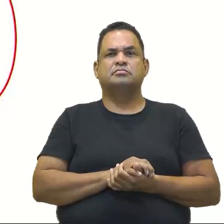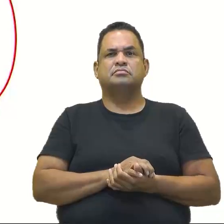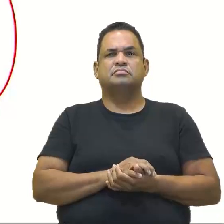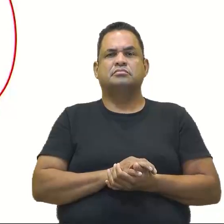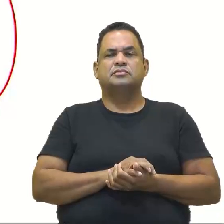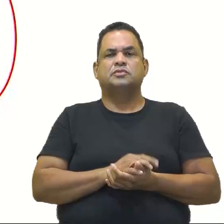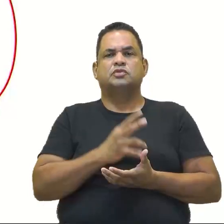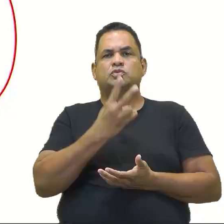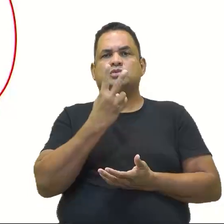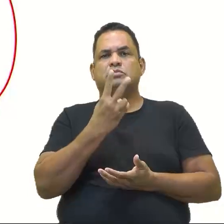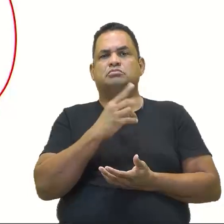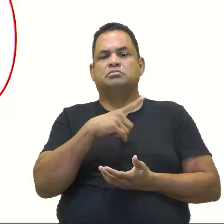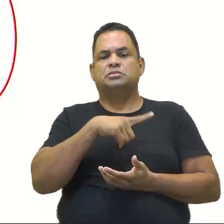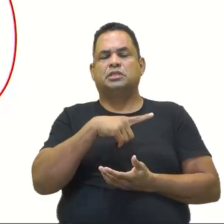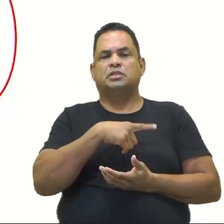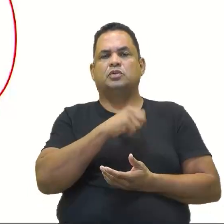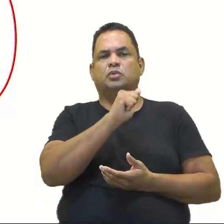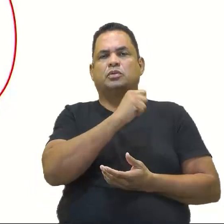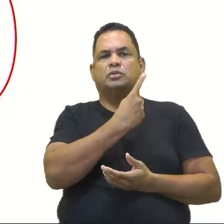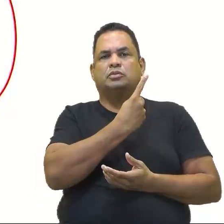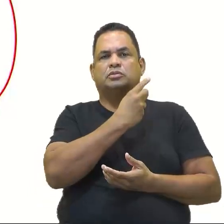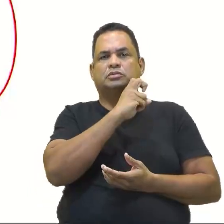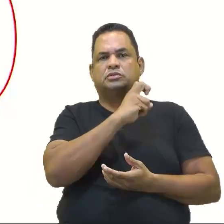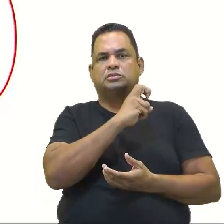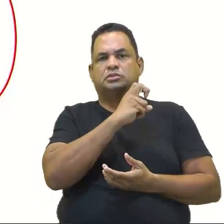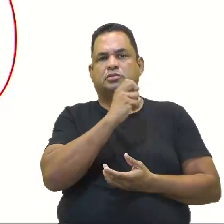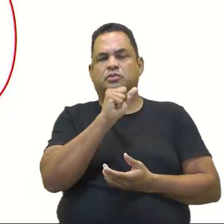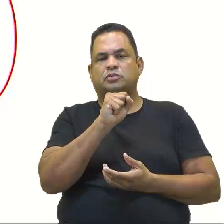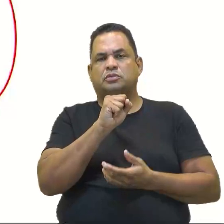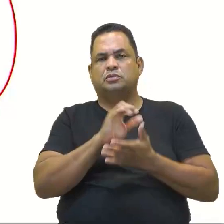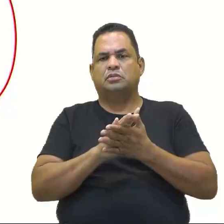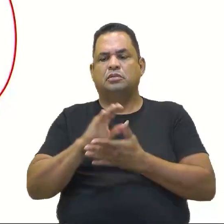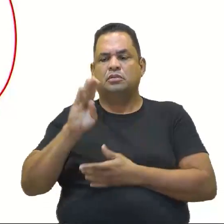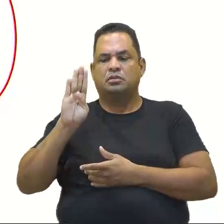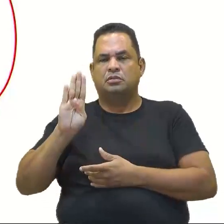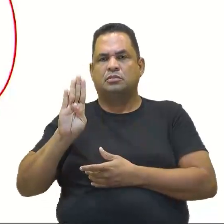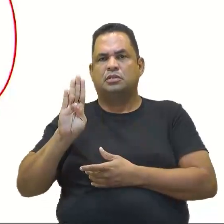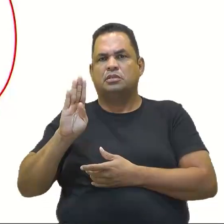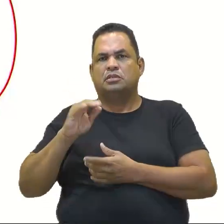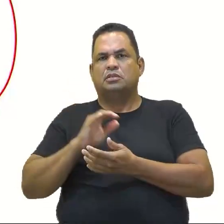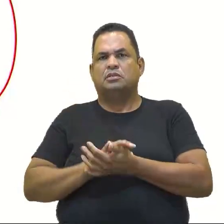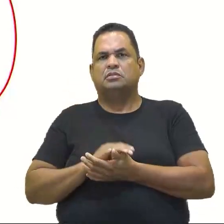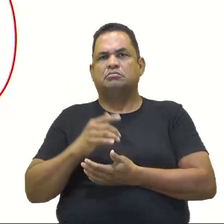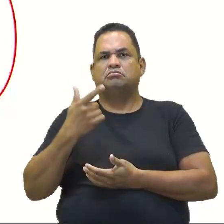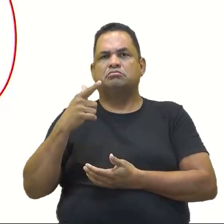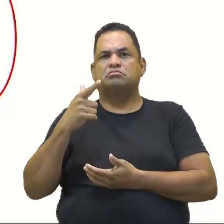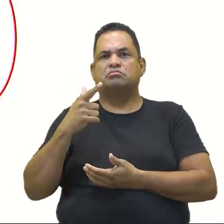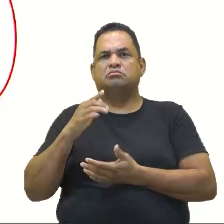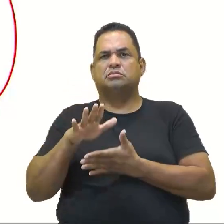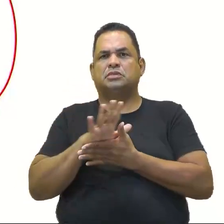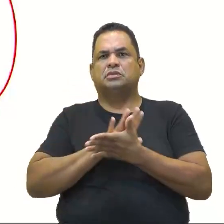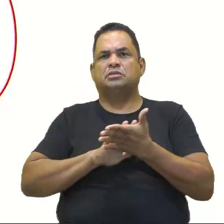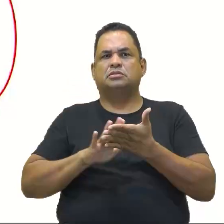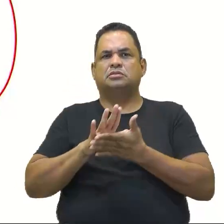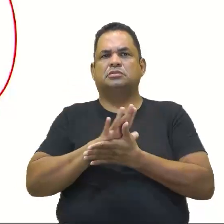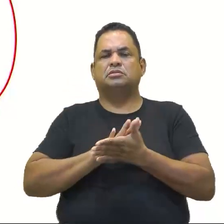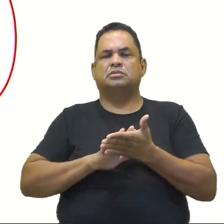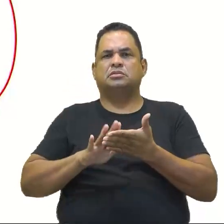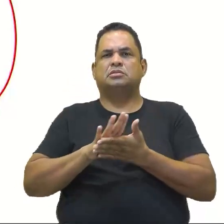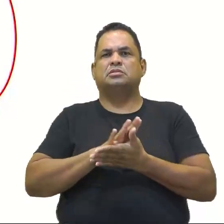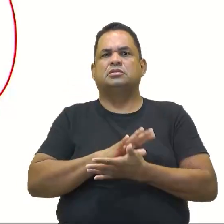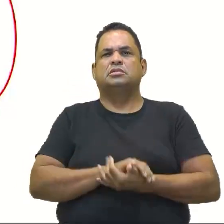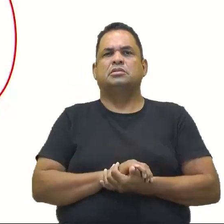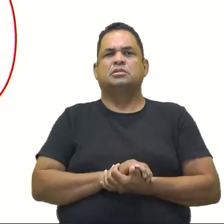O que tem no A é o cinco e o oito. E o B sozinho, na verdade, não tem nada, nenhum elemento. A interseção toda.